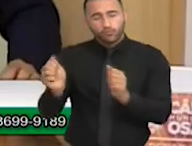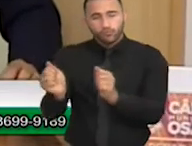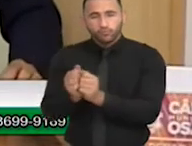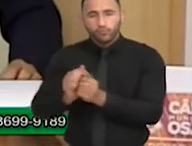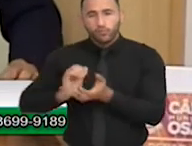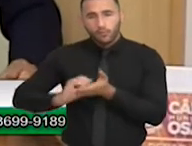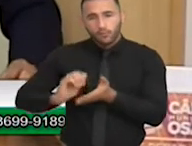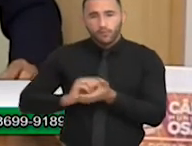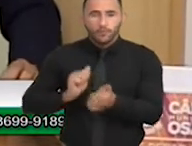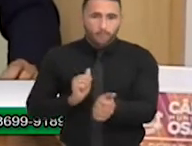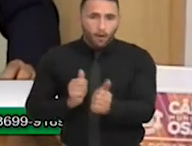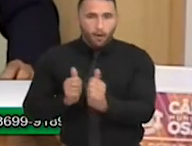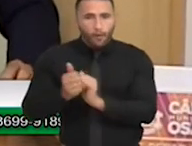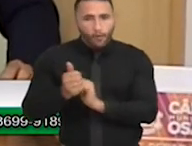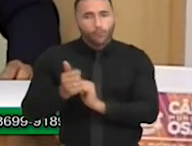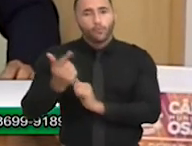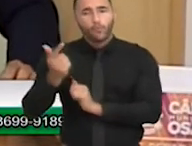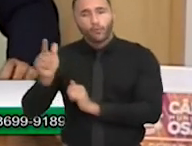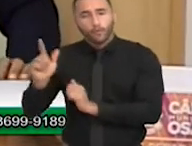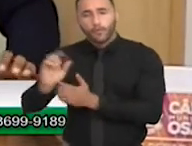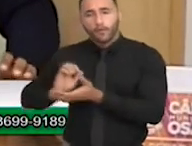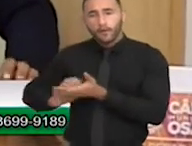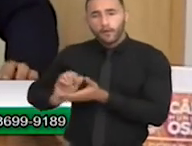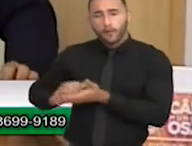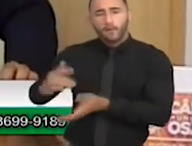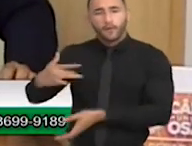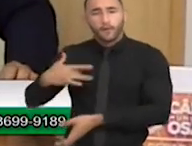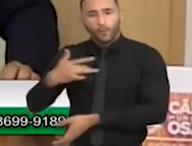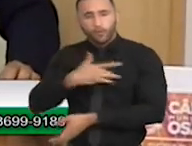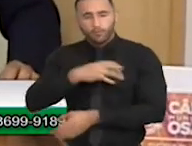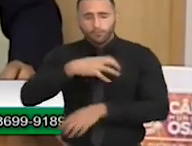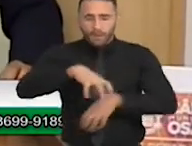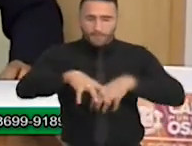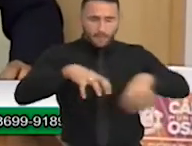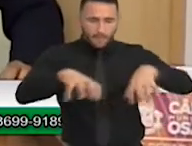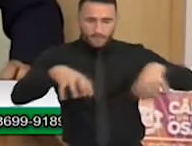com o Secretário de Educação, com o Secretário de Saúde, e aí as coisas começaram a andar